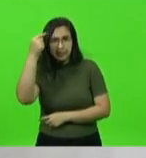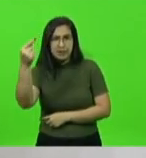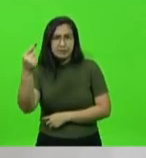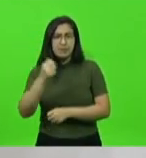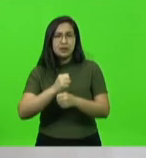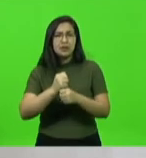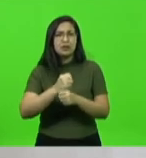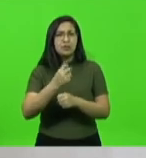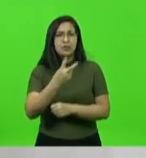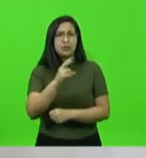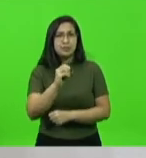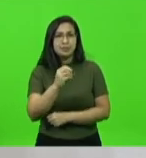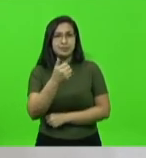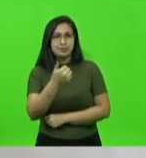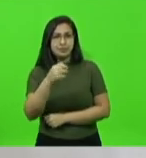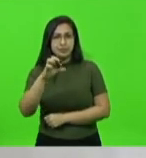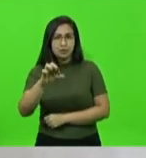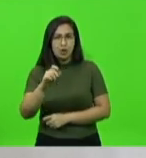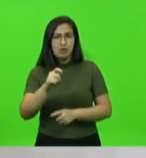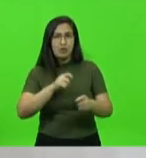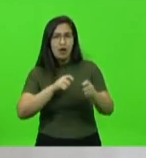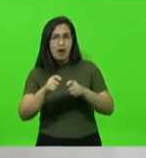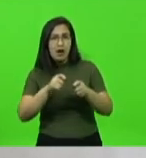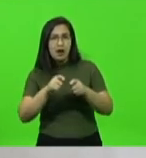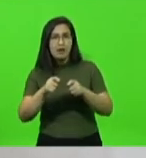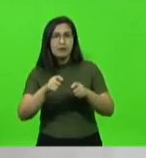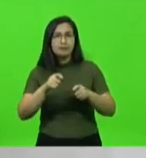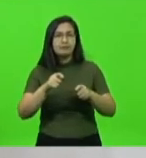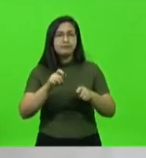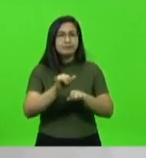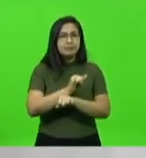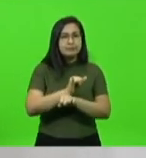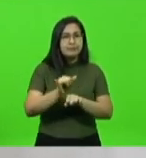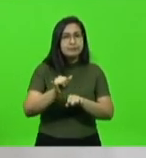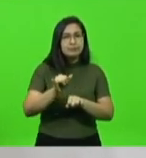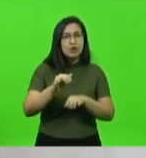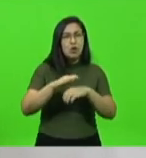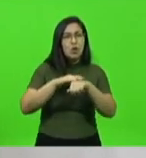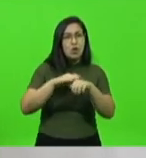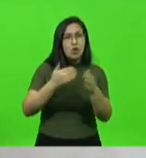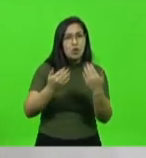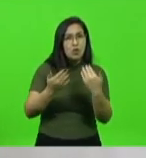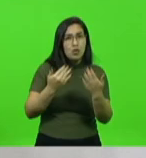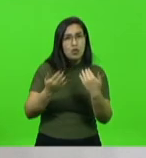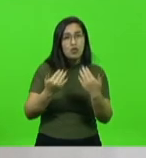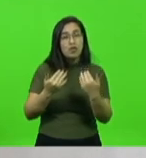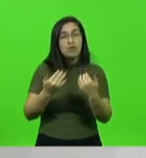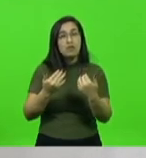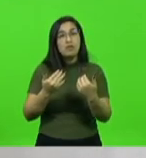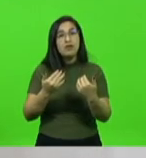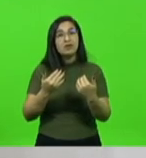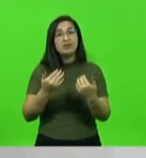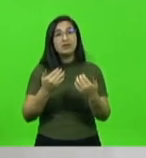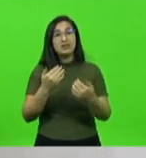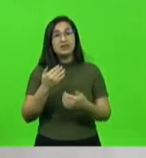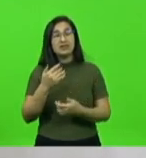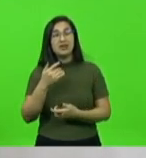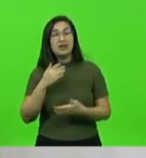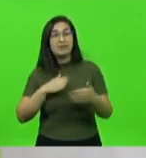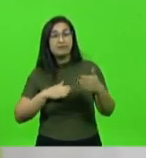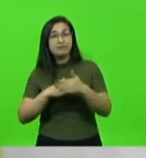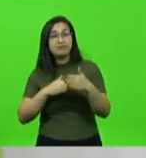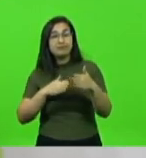2019, as negociações patinaram por interferência negativa de alguns